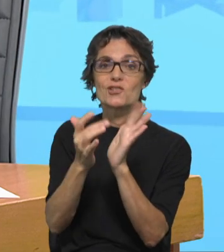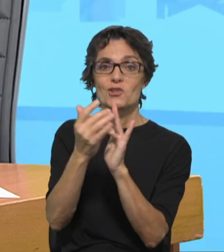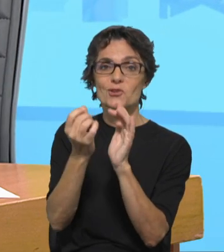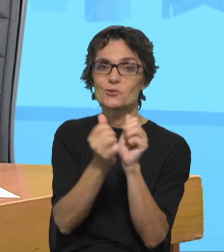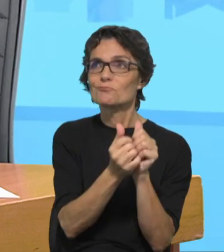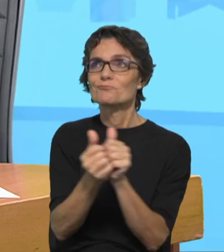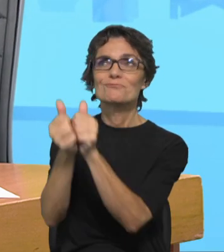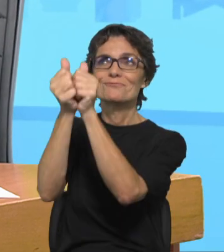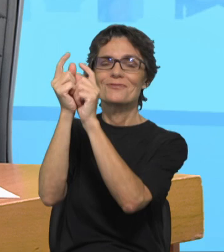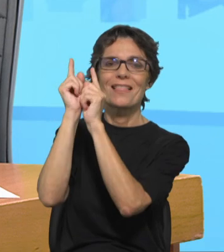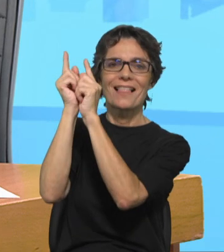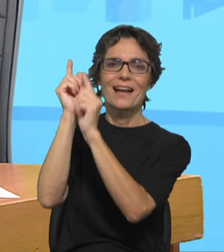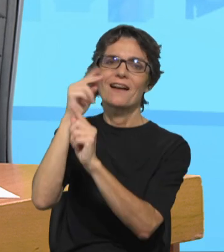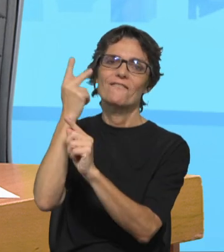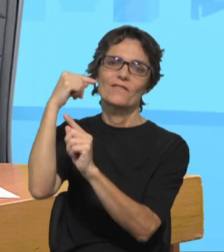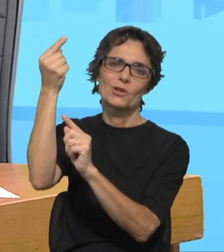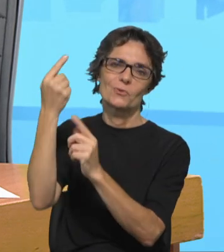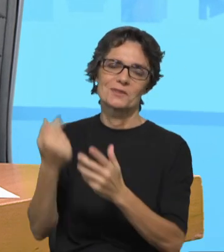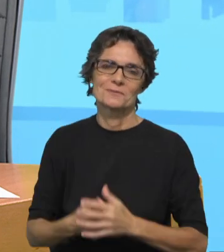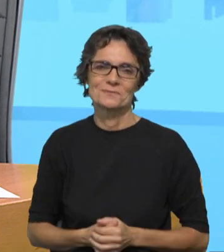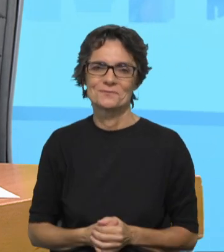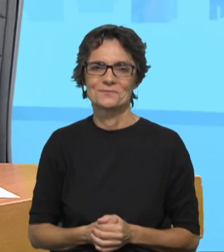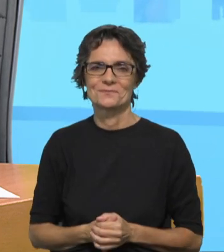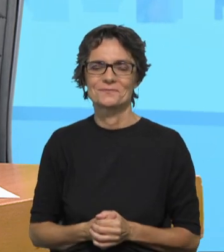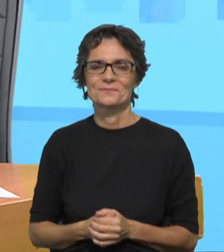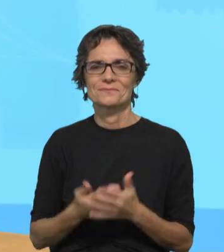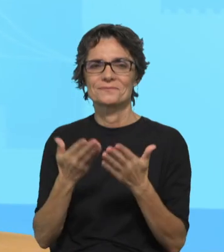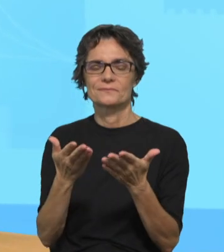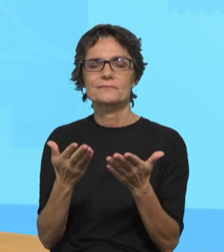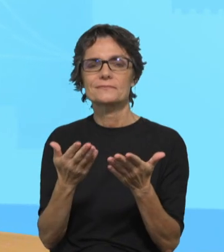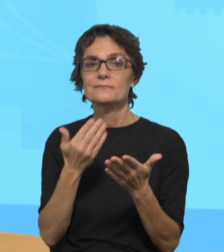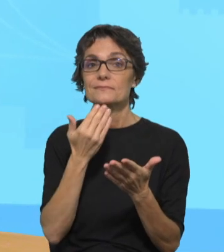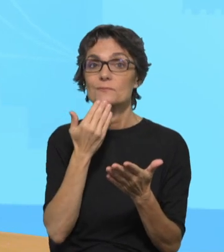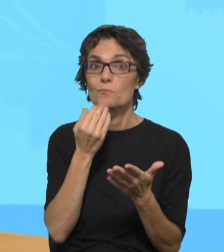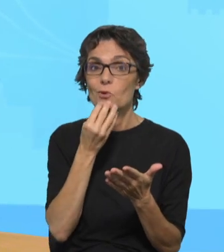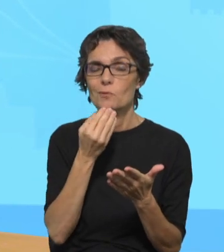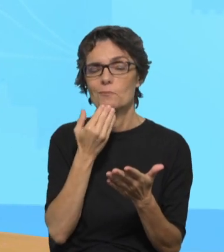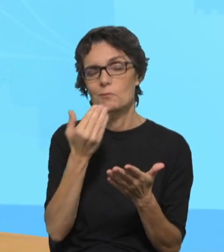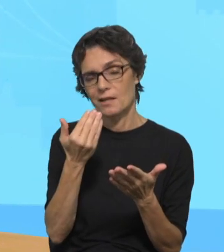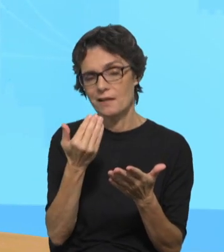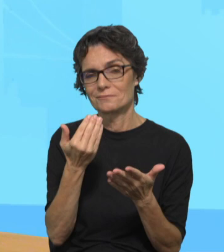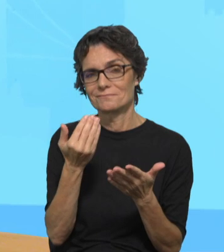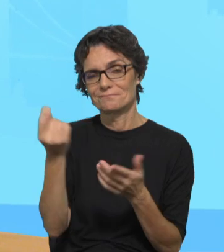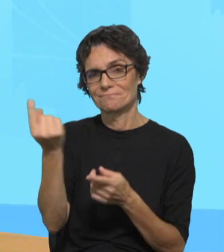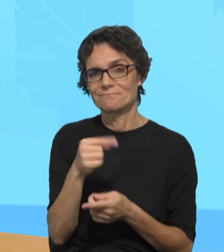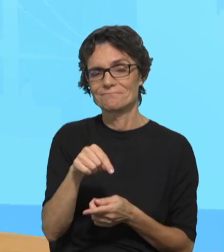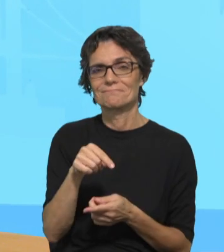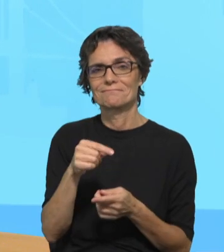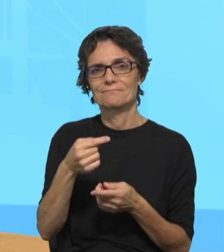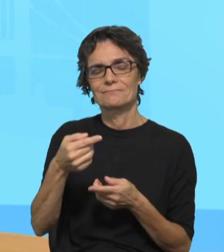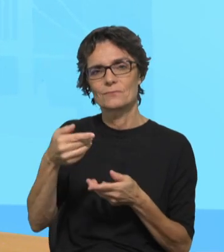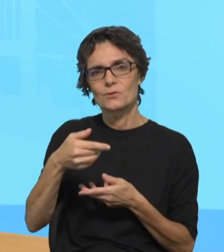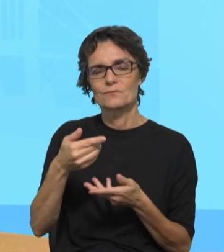que Ele nos prepara. Muito bem, Padre Robson, obrigado por nos ter ajudado também a perceber o alcance